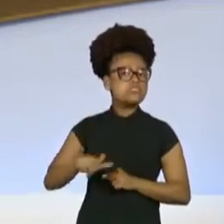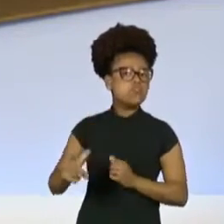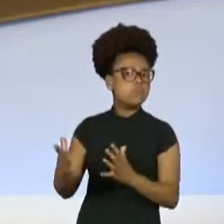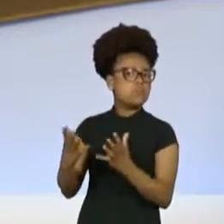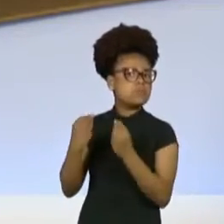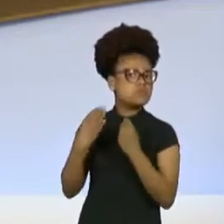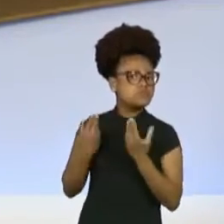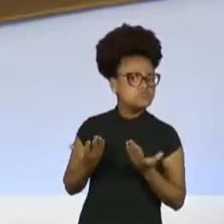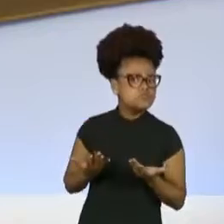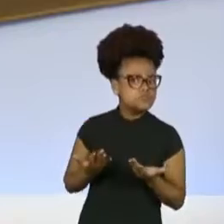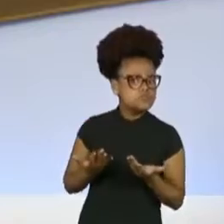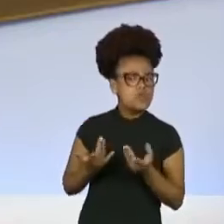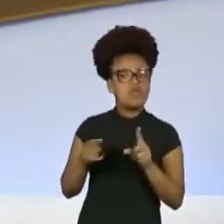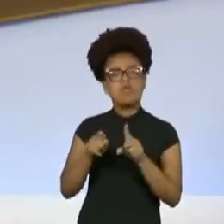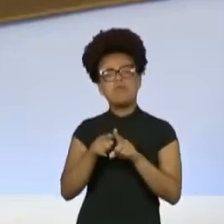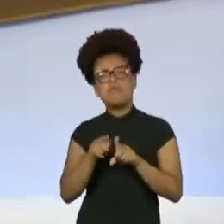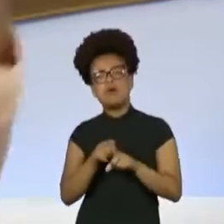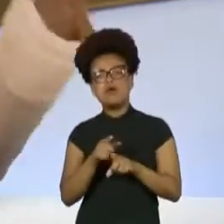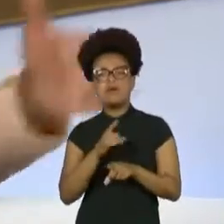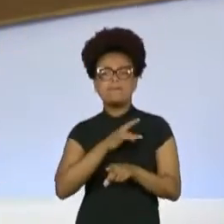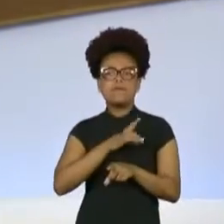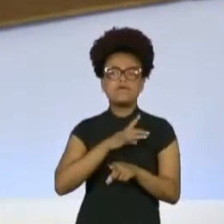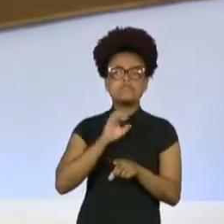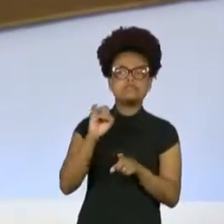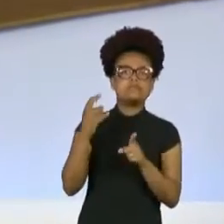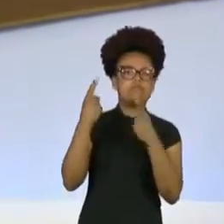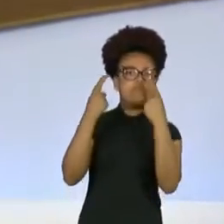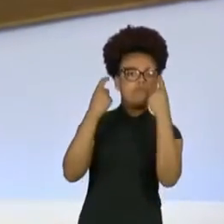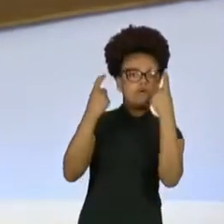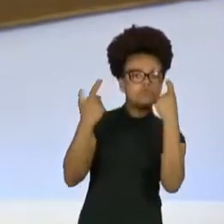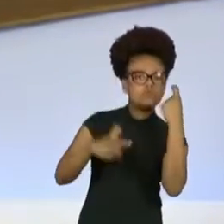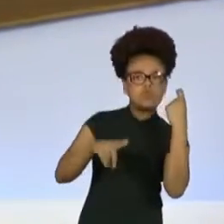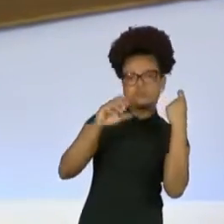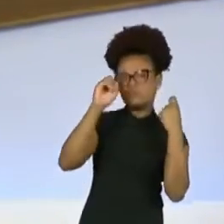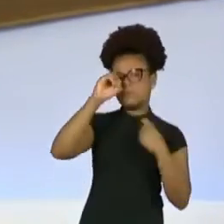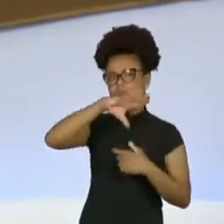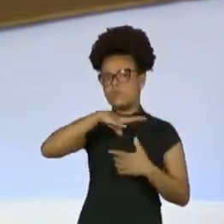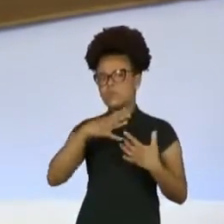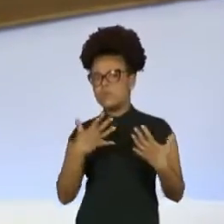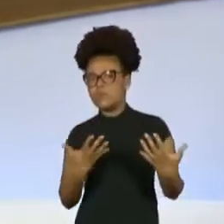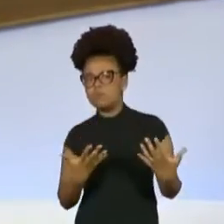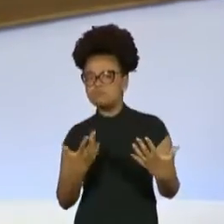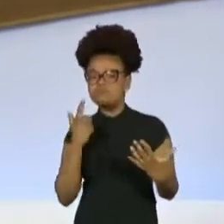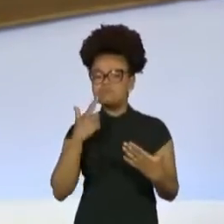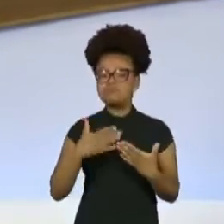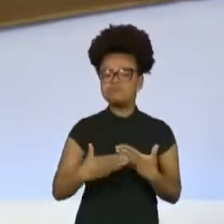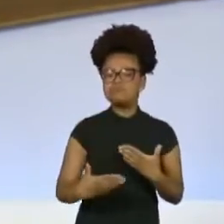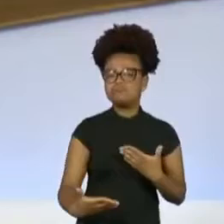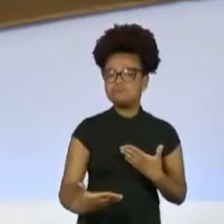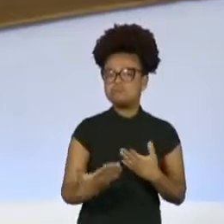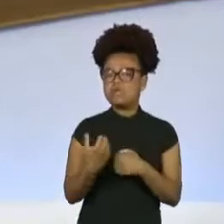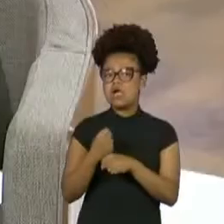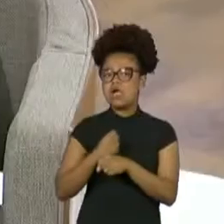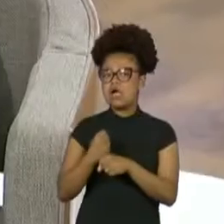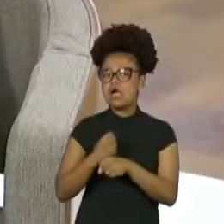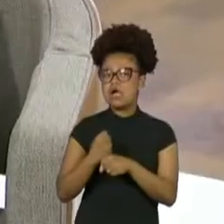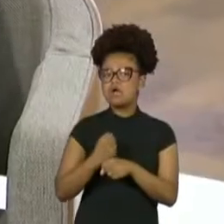uma possível violência, uma possível agressão, teve na sua vida ao longo dos anos, ao longo das décadas, das fases? Olha,